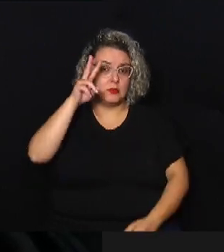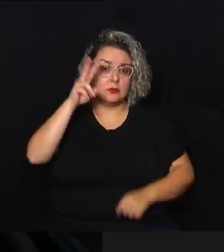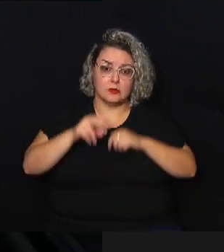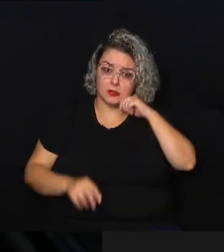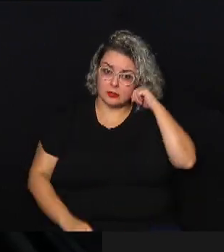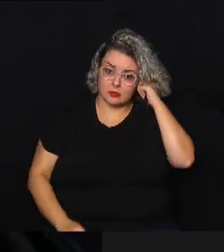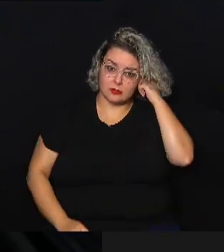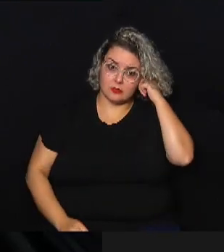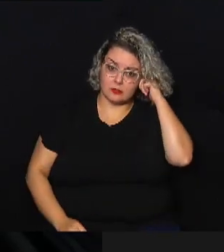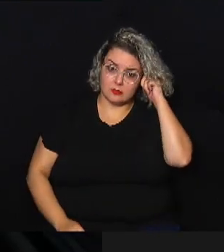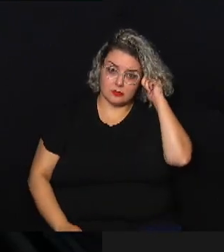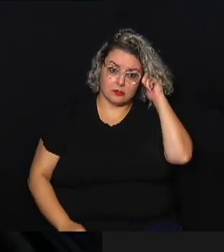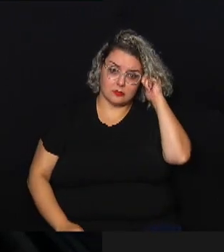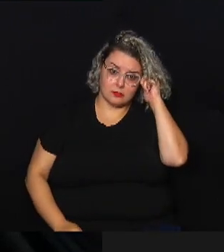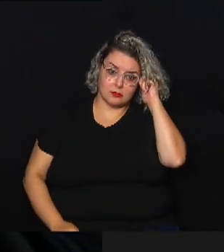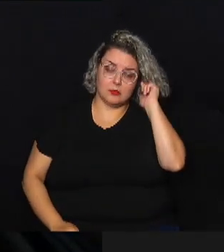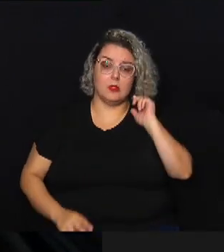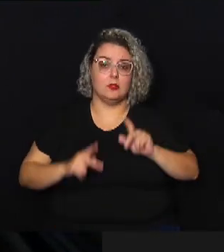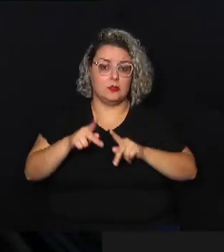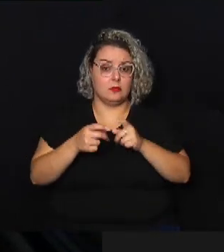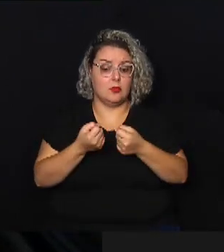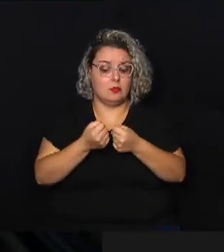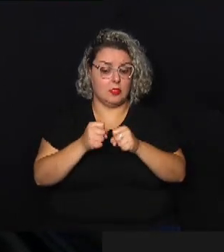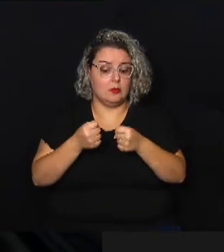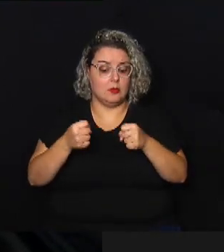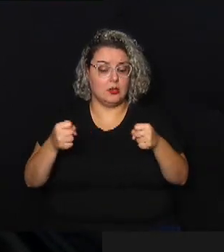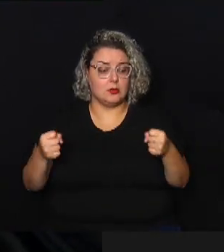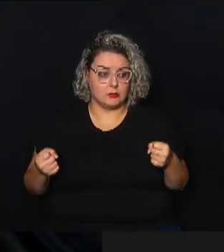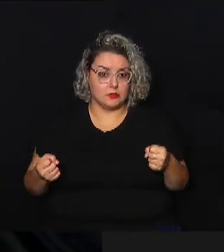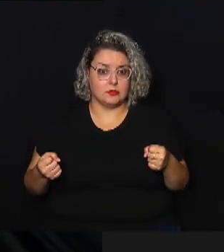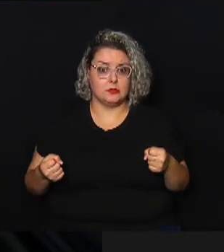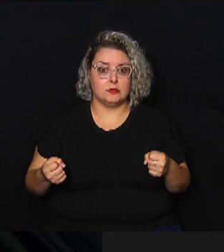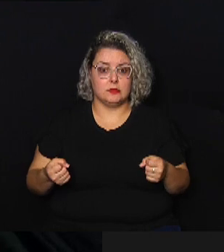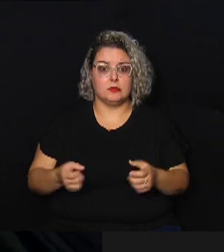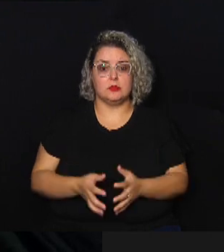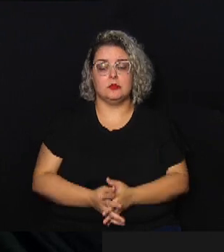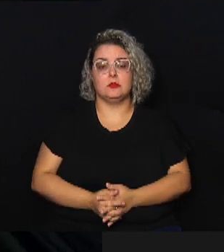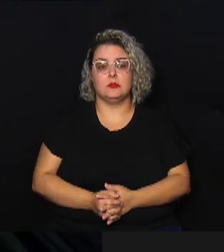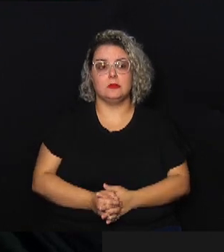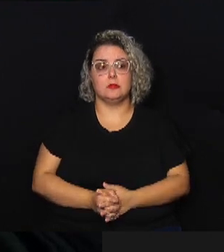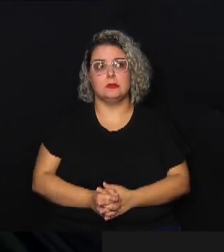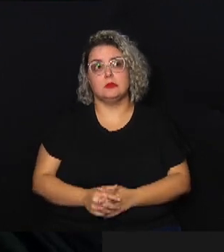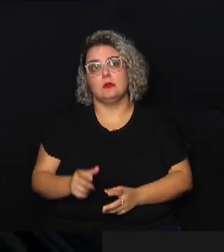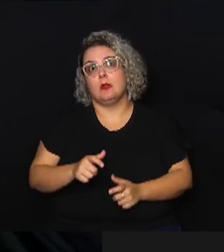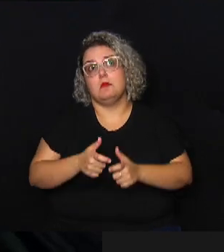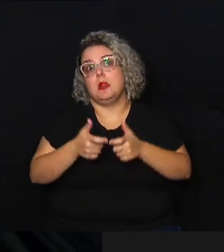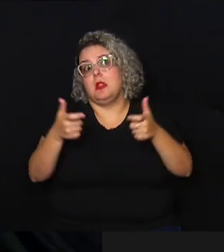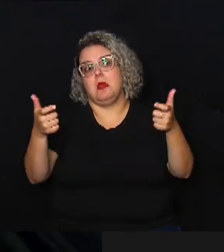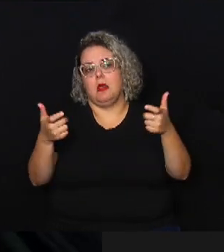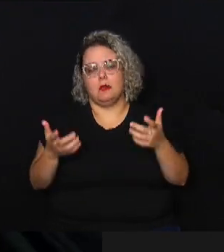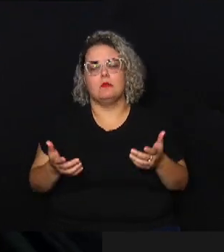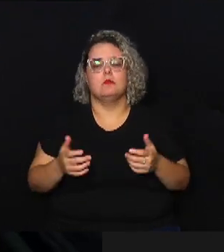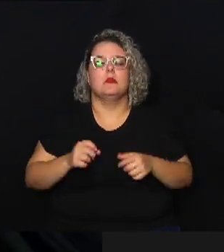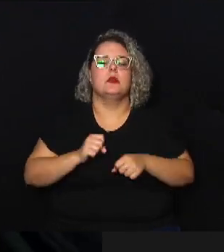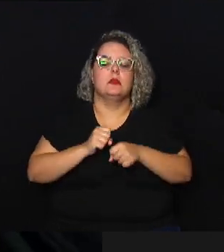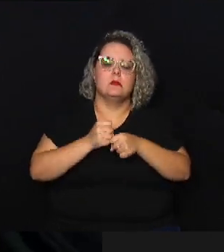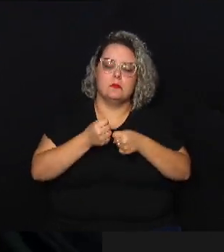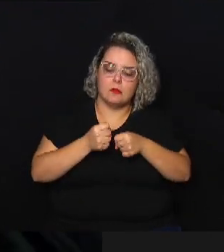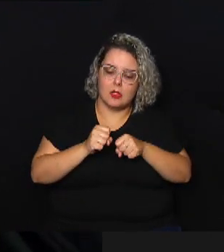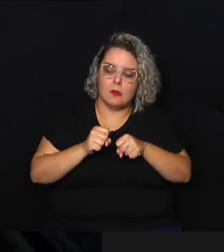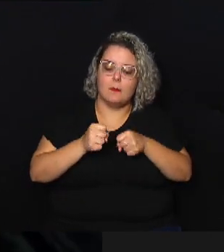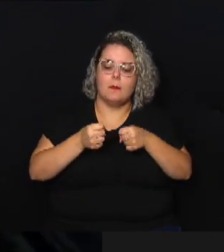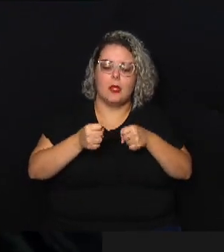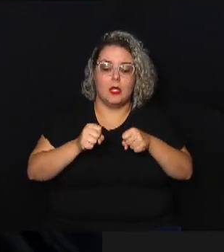ela vem crescendo apesar de não vem crescendo com tanta intensidade mas a população vem crescendo da população